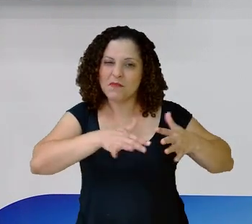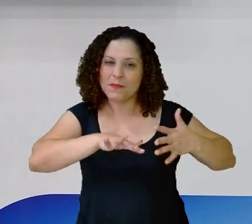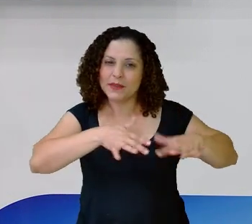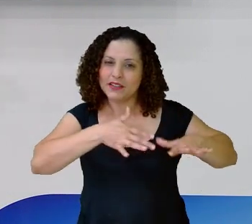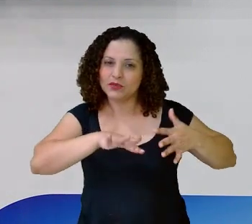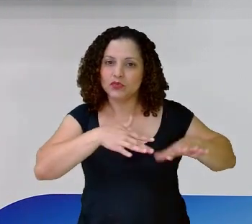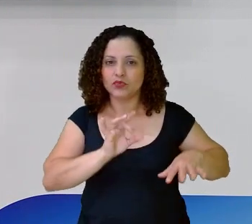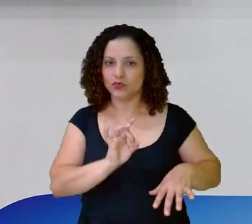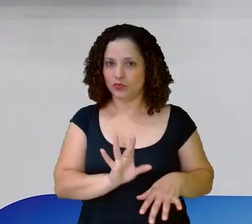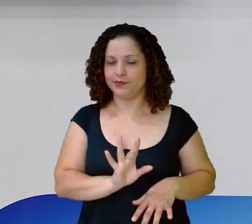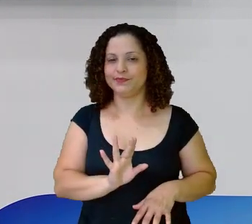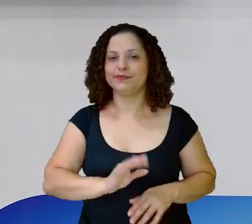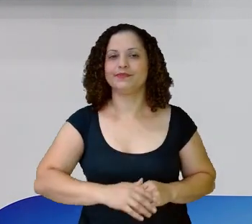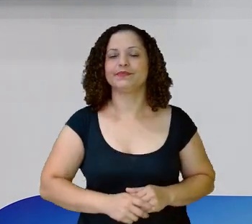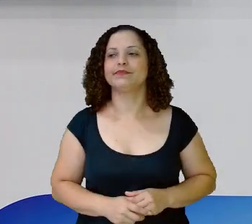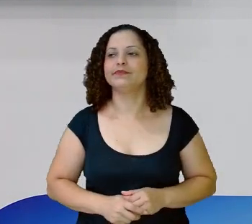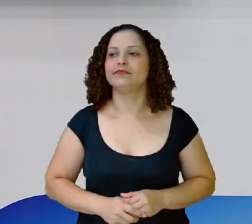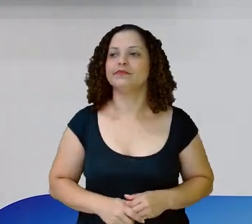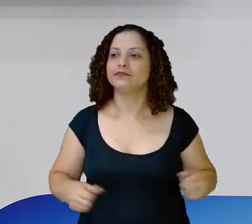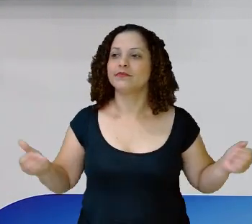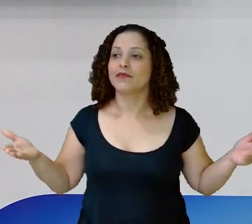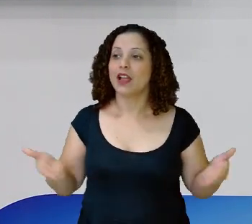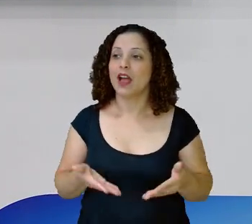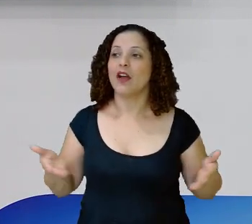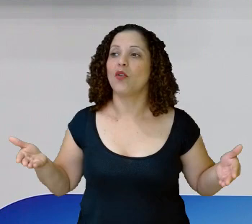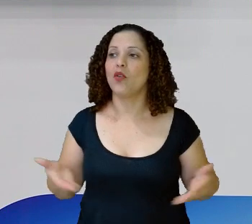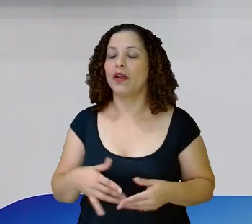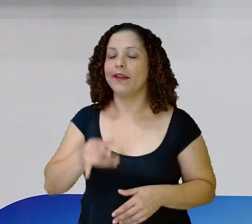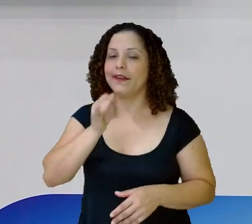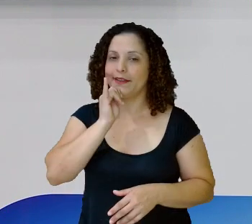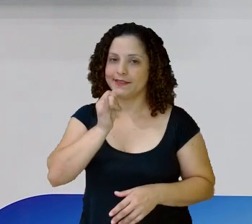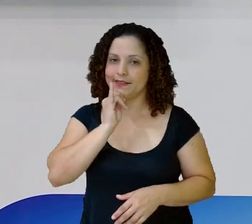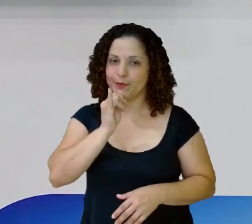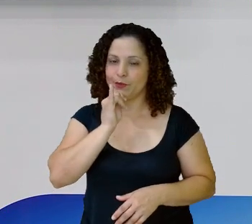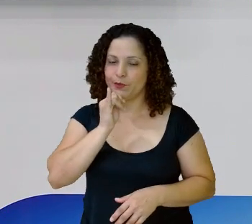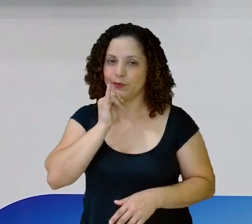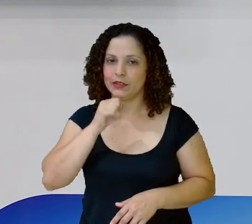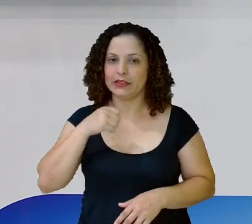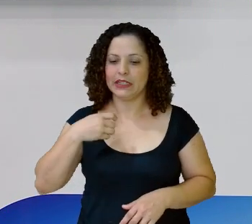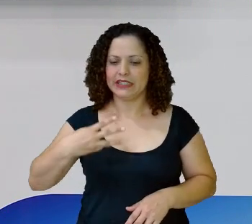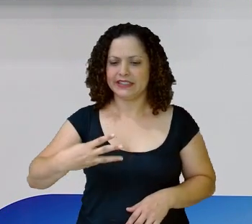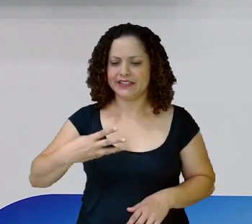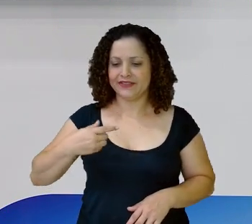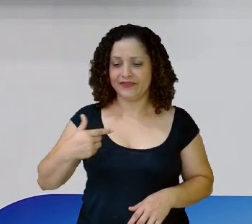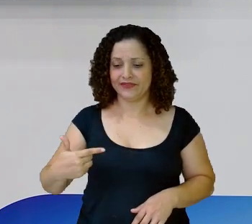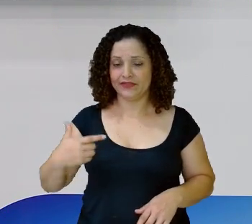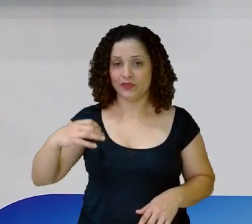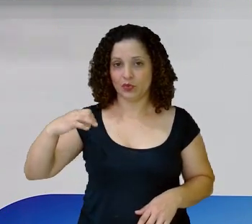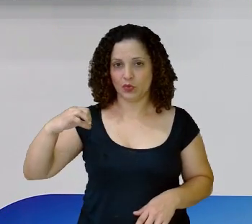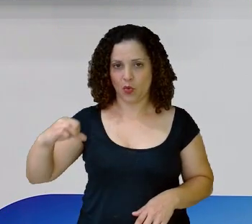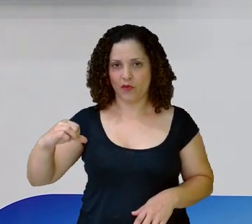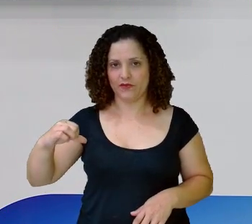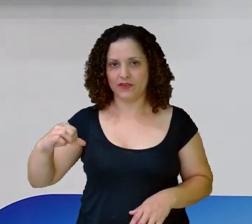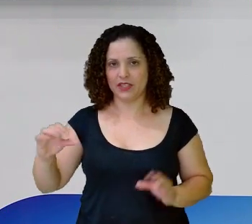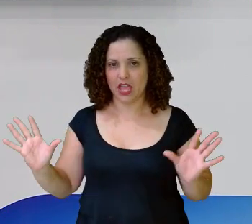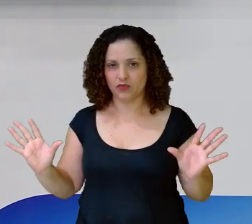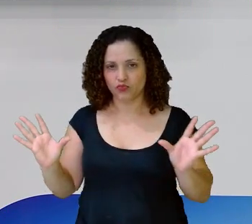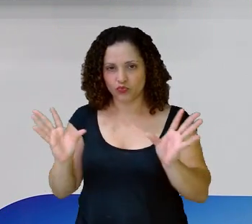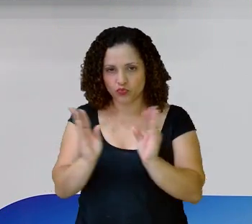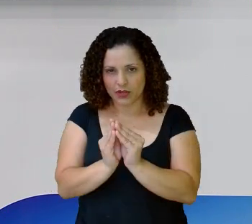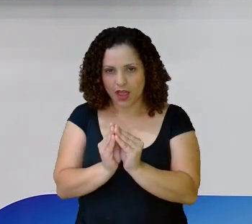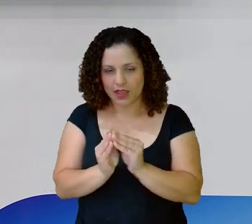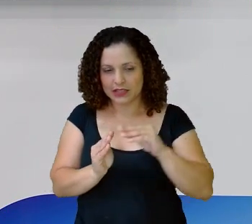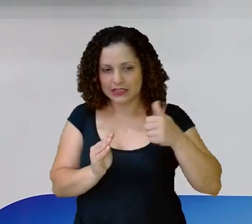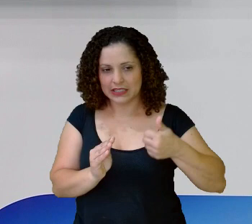aproxima mais Aí vamos ver O outro resultado Se eu pegar Os 329 E juntar aqui Com os